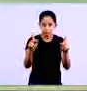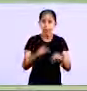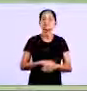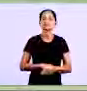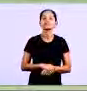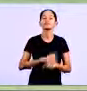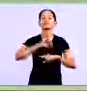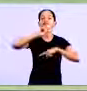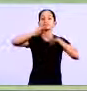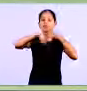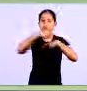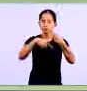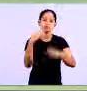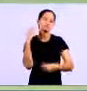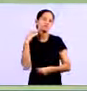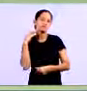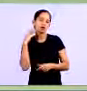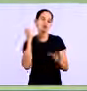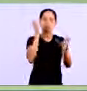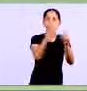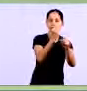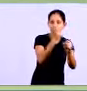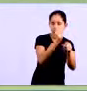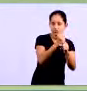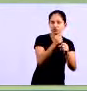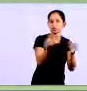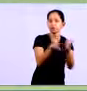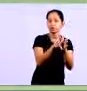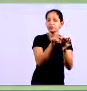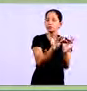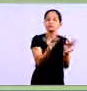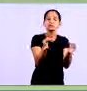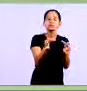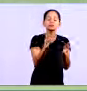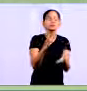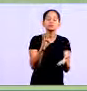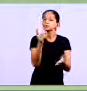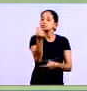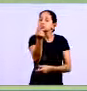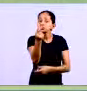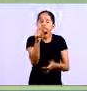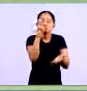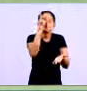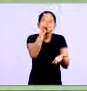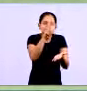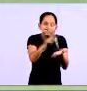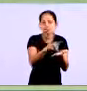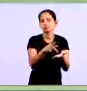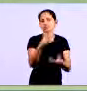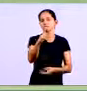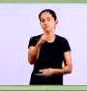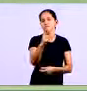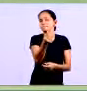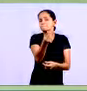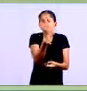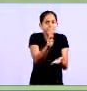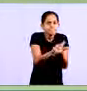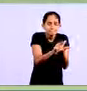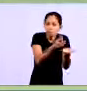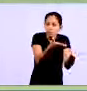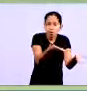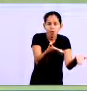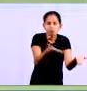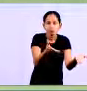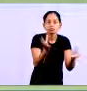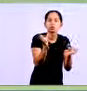controle de caixa e banco, são os líquidos. Aquilo que eu tenho em dinheiro dentro da minha organização, aquilo que está no meu ca